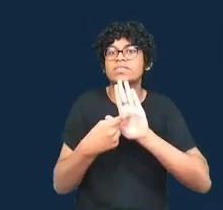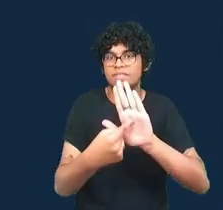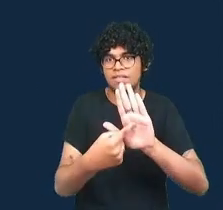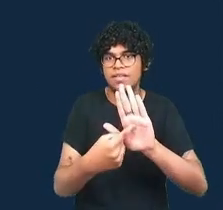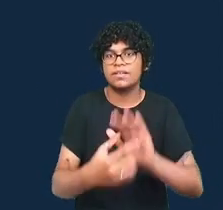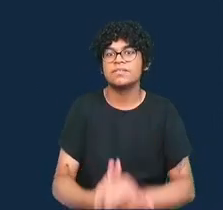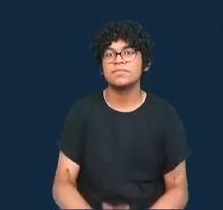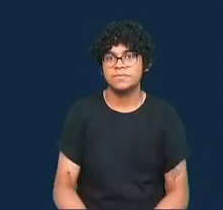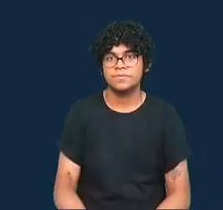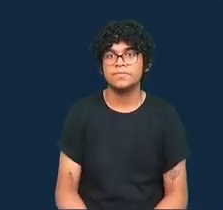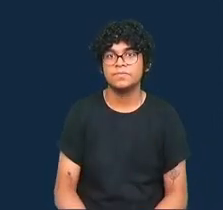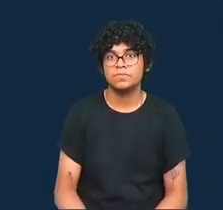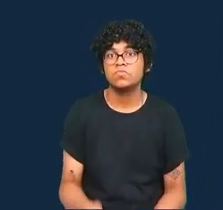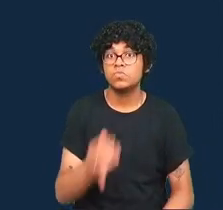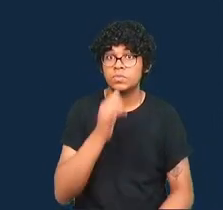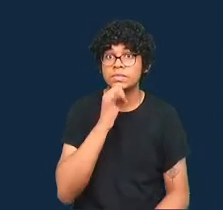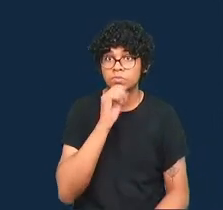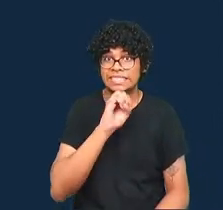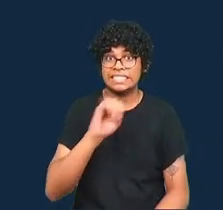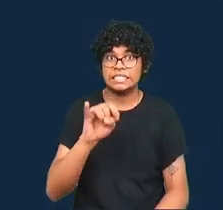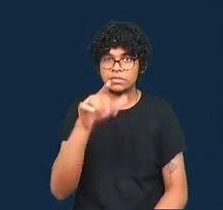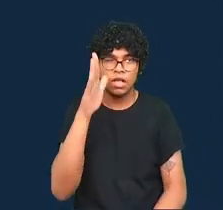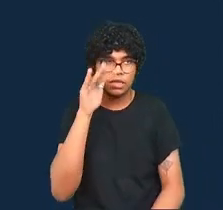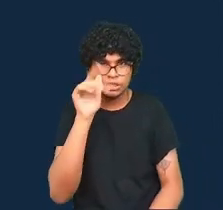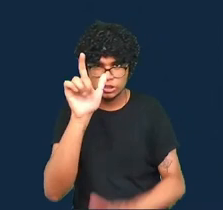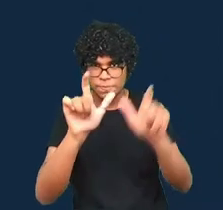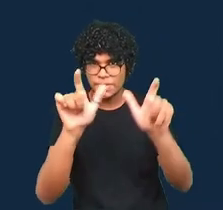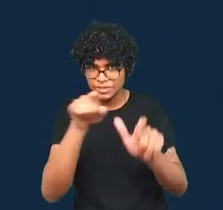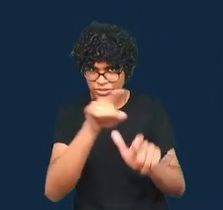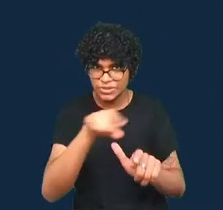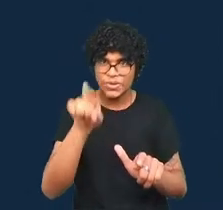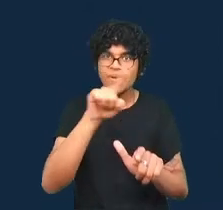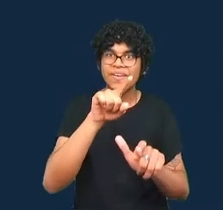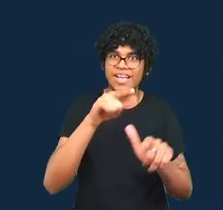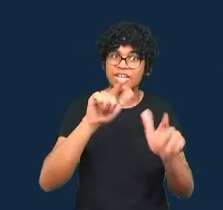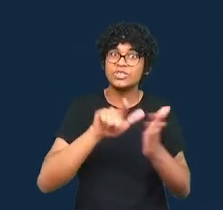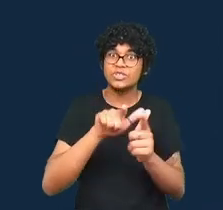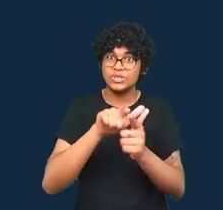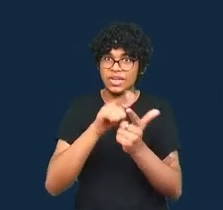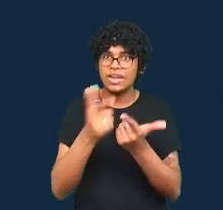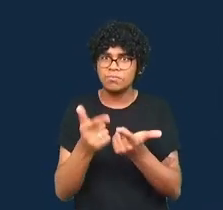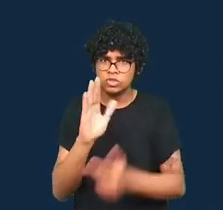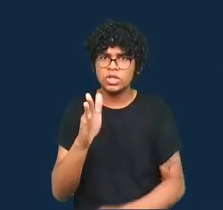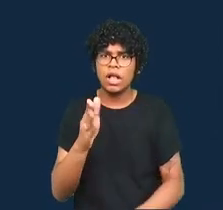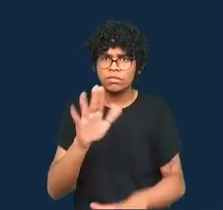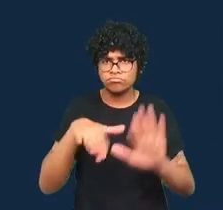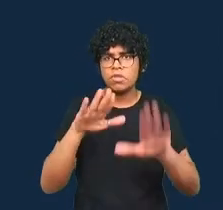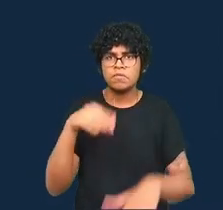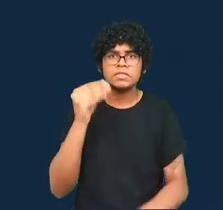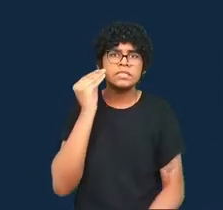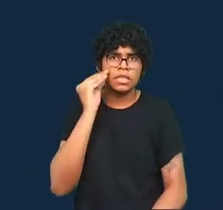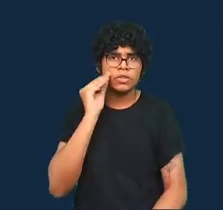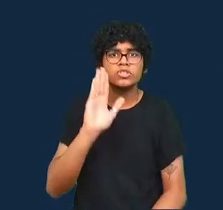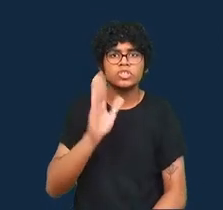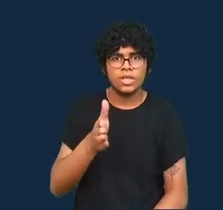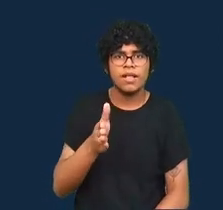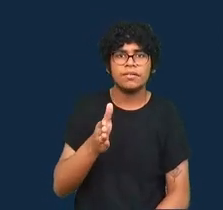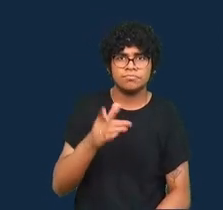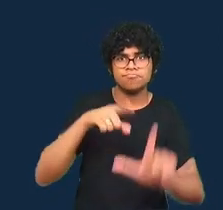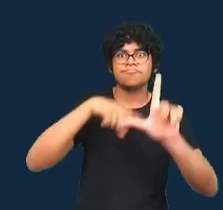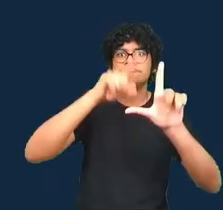plateia talvez vocês já tenham experimentado isso vocês mesmos quando trabalham com a métrica da audiência